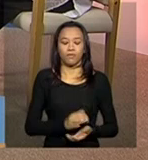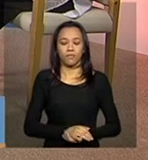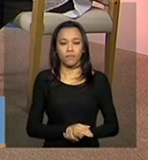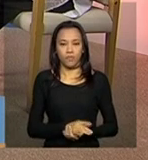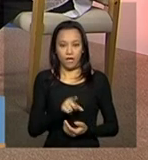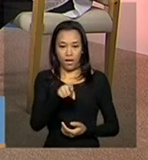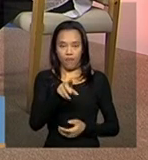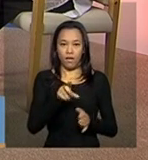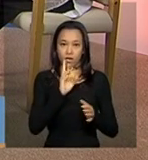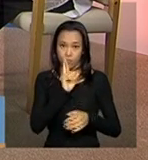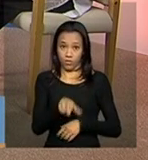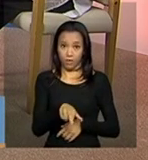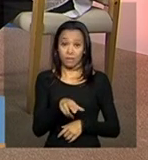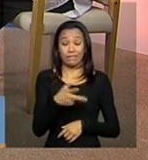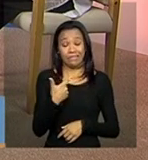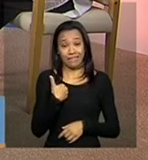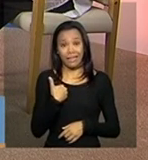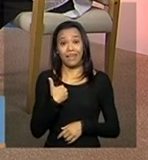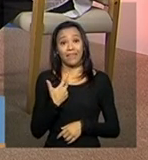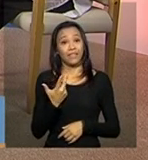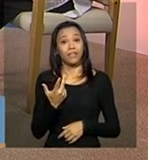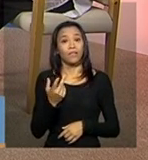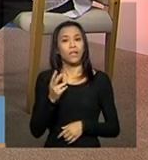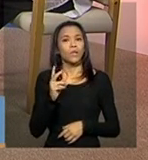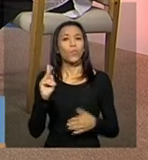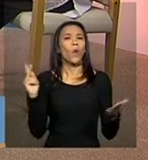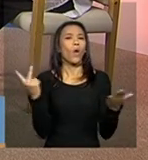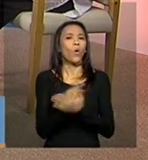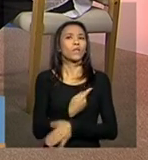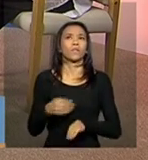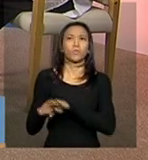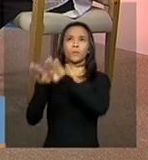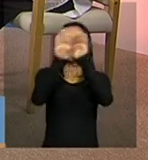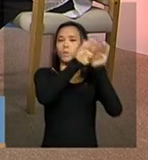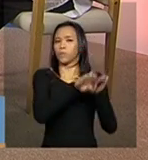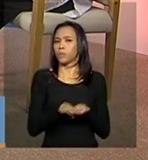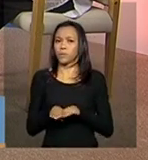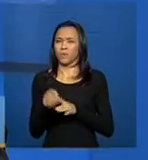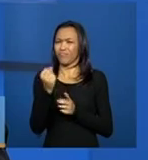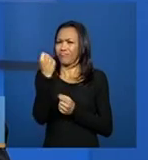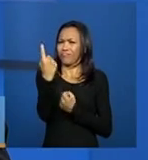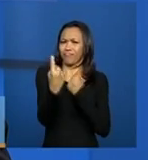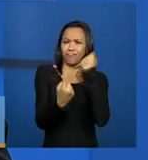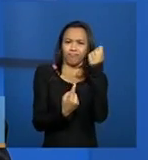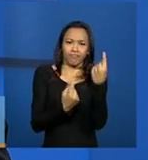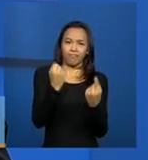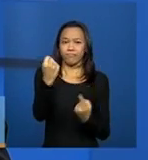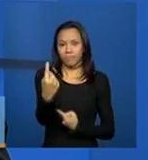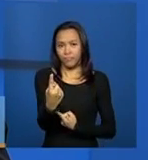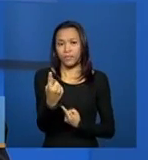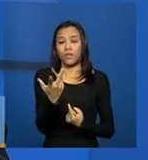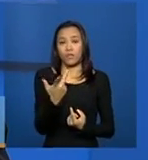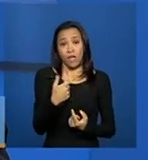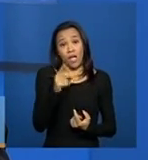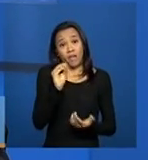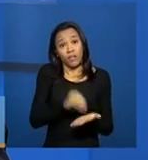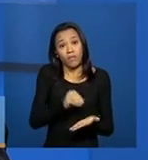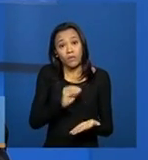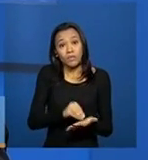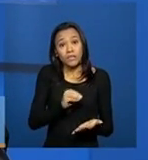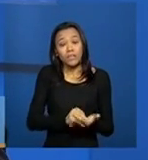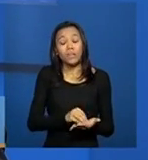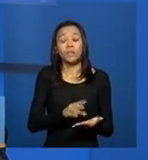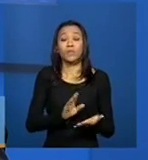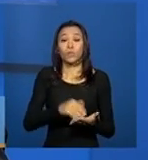específica. Não é em todos os casos que está acontecendo. Mas a gente percebe que é alguma atualização no perfil